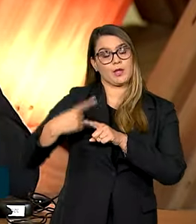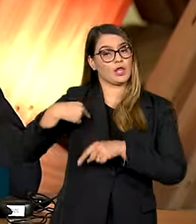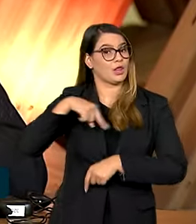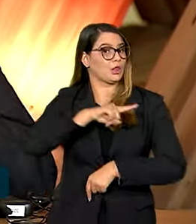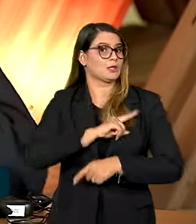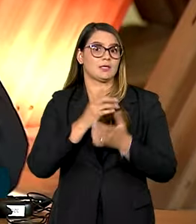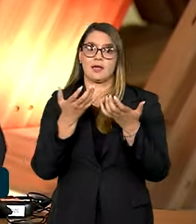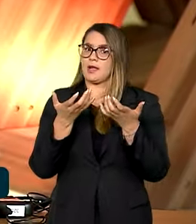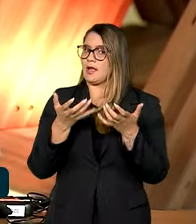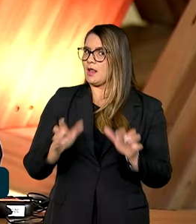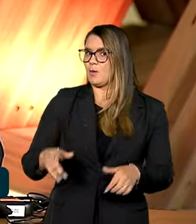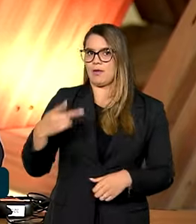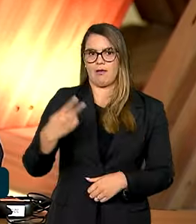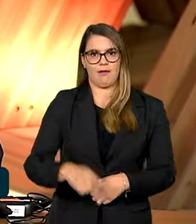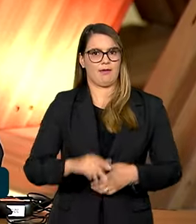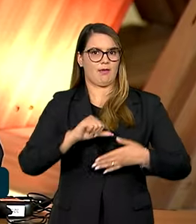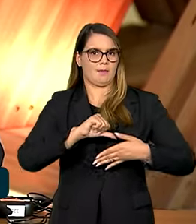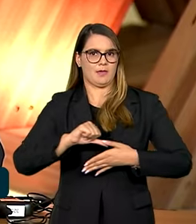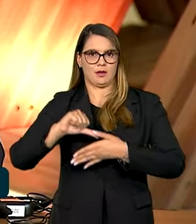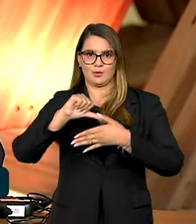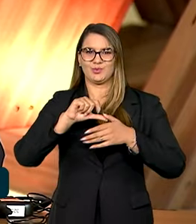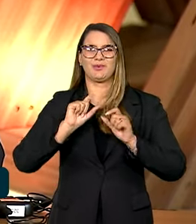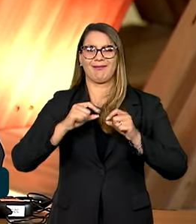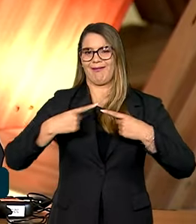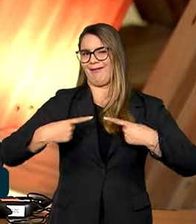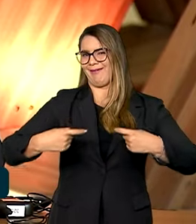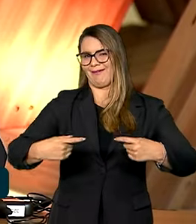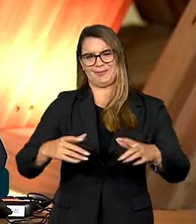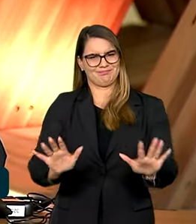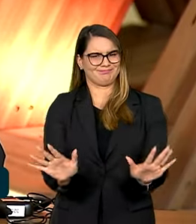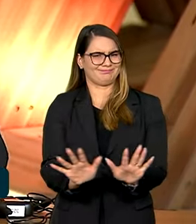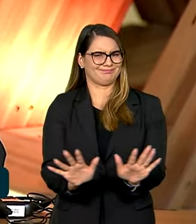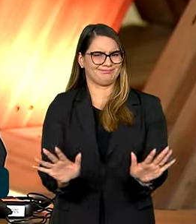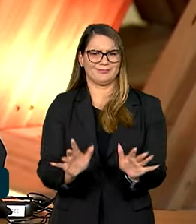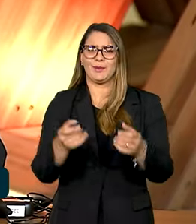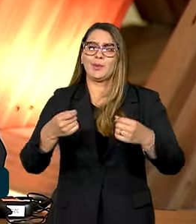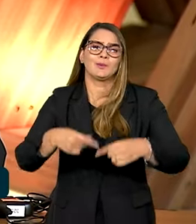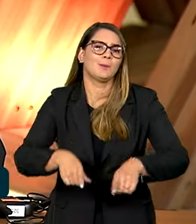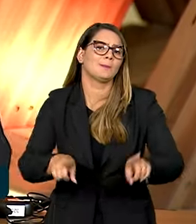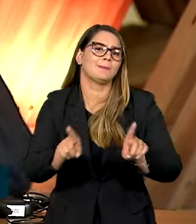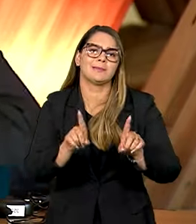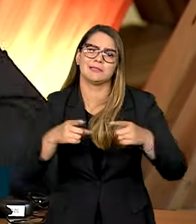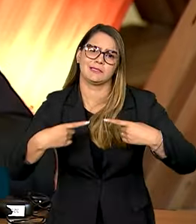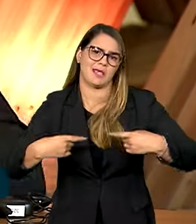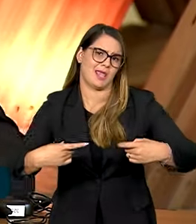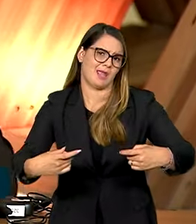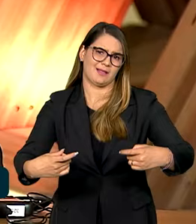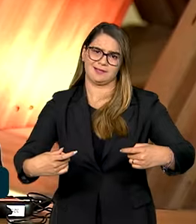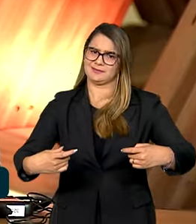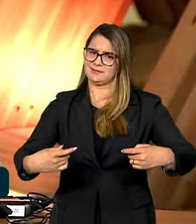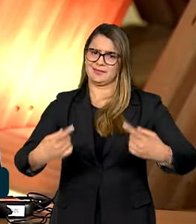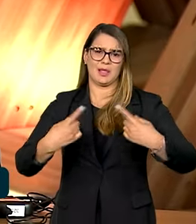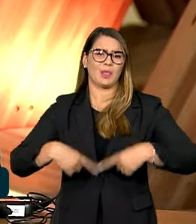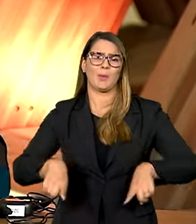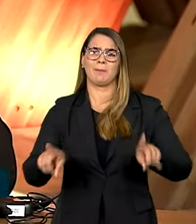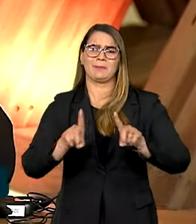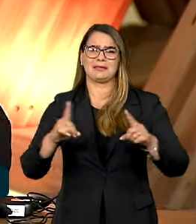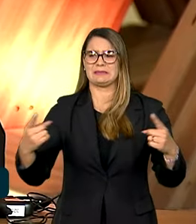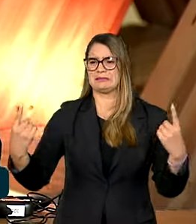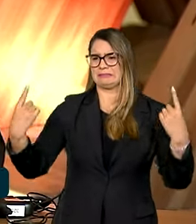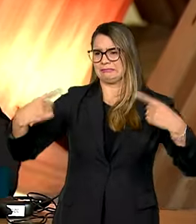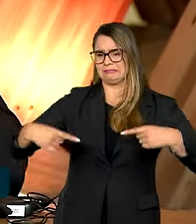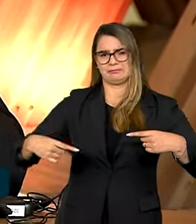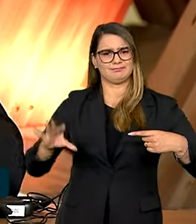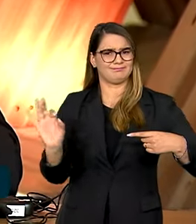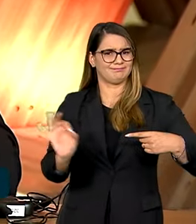não queremos aqui na América do Sul é guerra. Nós não precisamos de guerra, nós não precisamos de conflito. O que